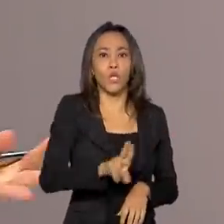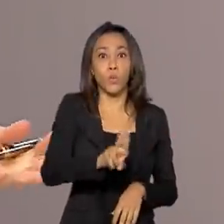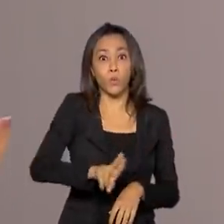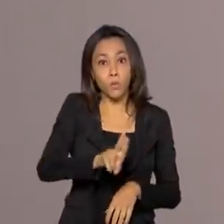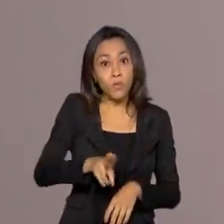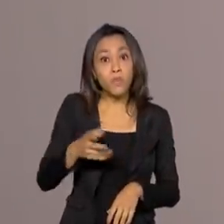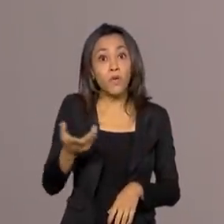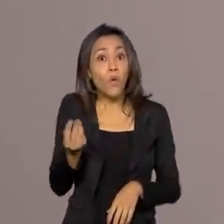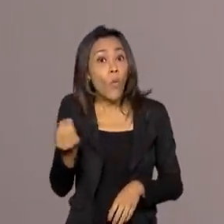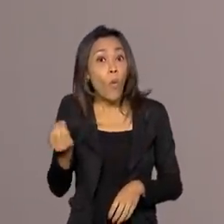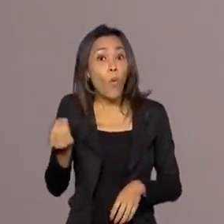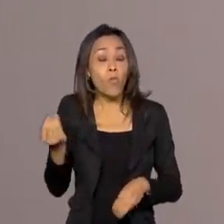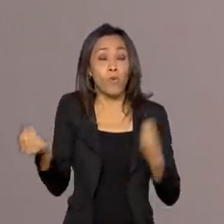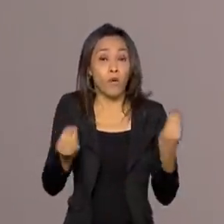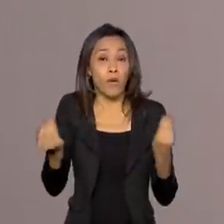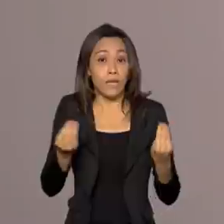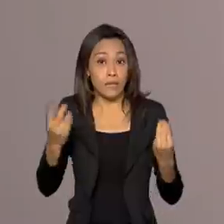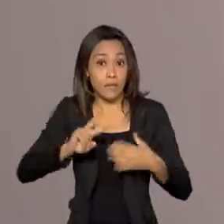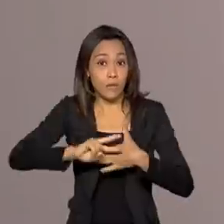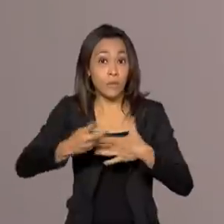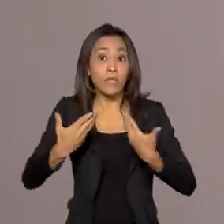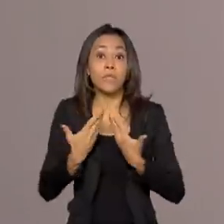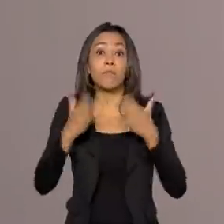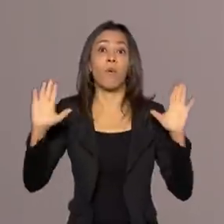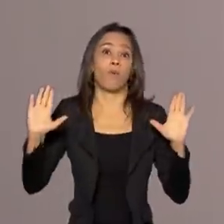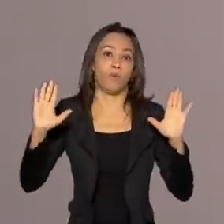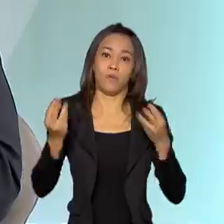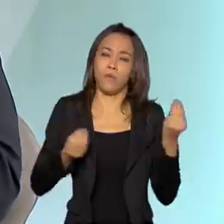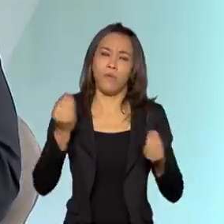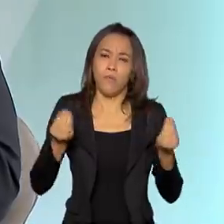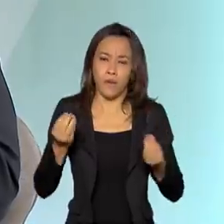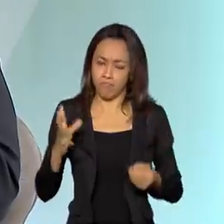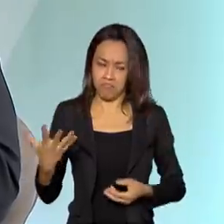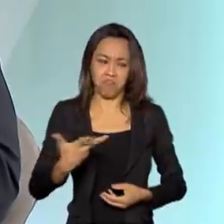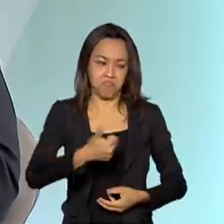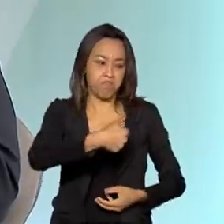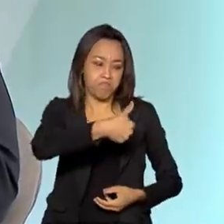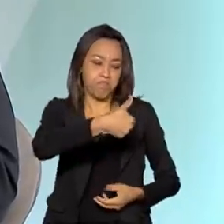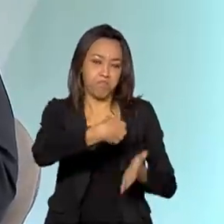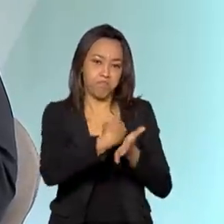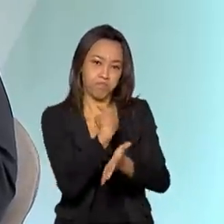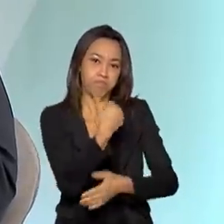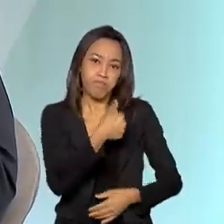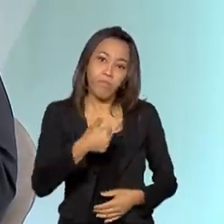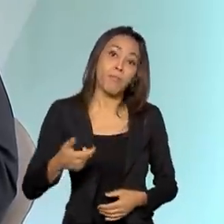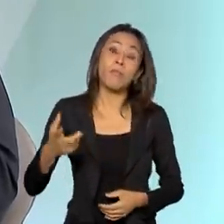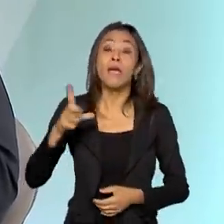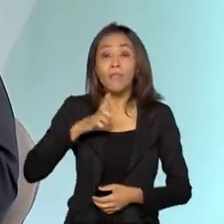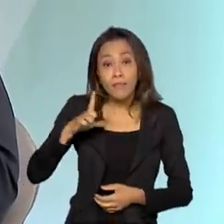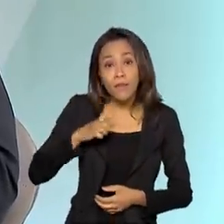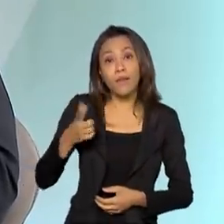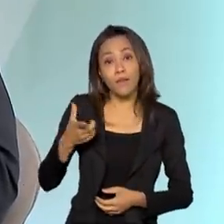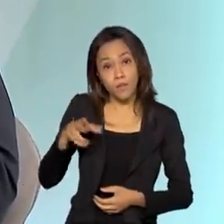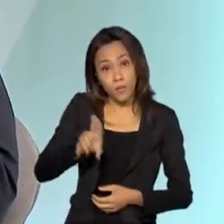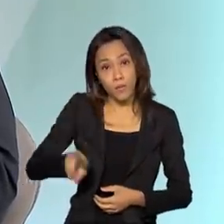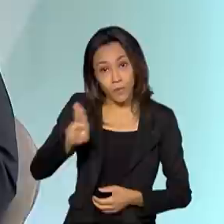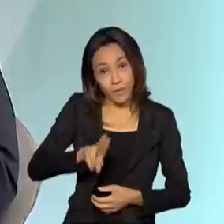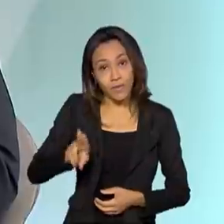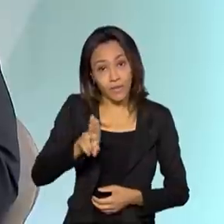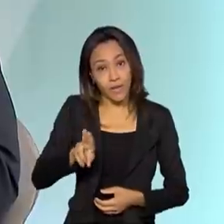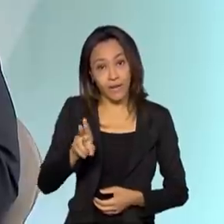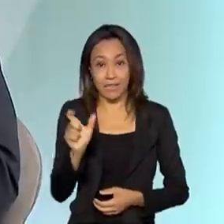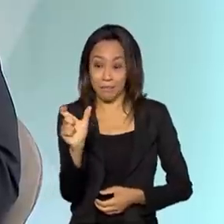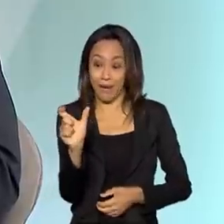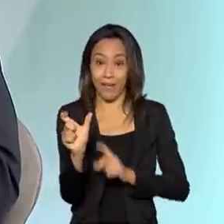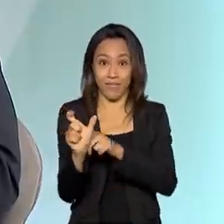que portas ela abre essa baixa latência? O que que ela é? É excelente. Nós utilizamos, às vezes, termos muitos técnicos que precisam ser melhor traduzidos.